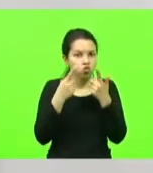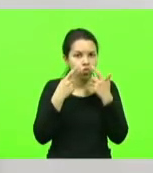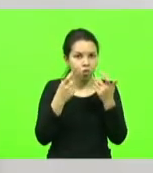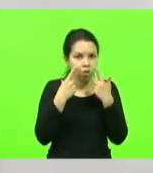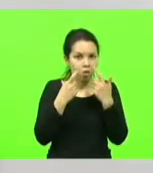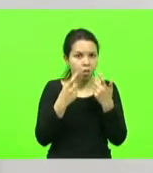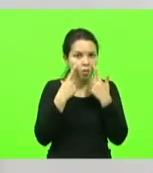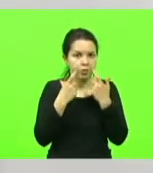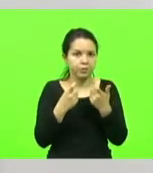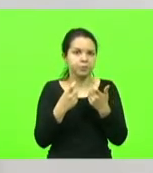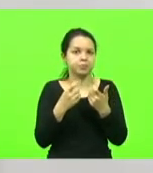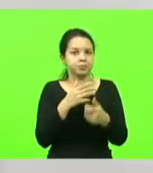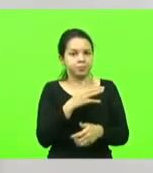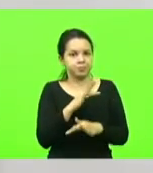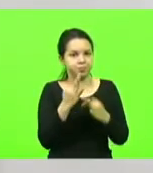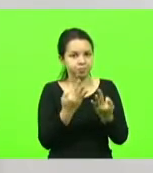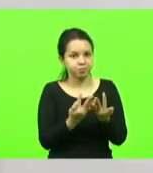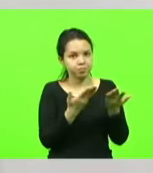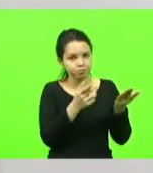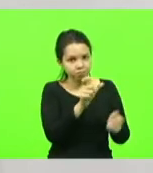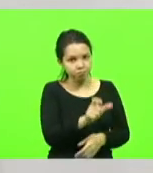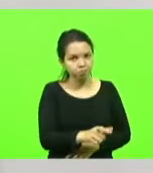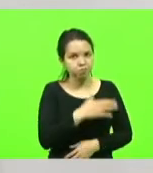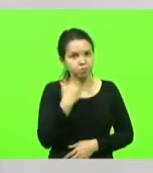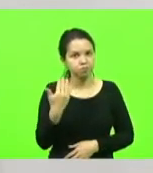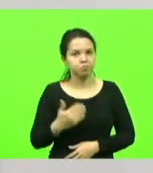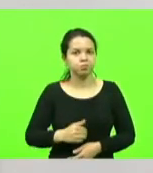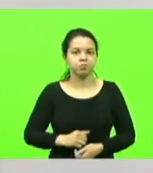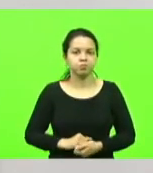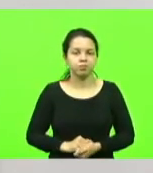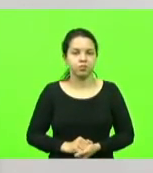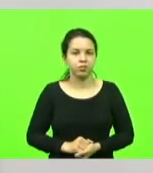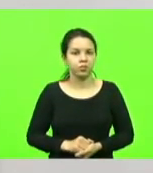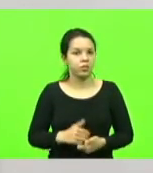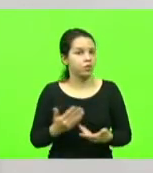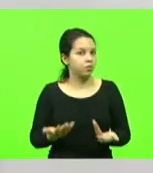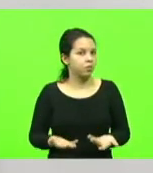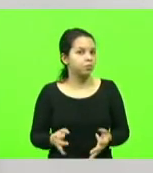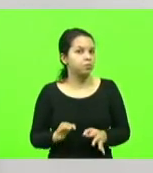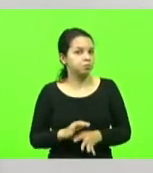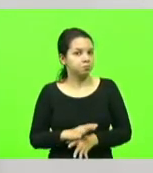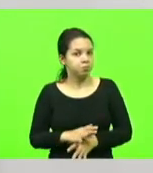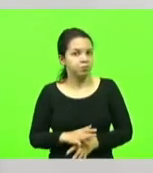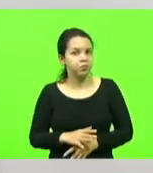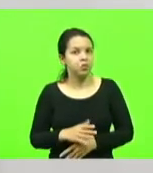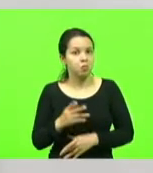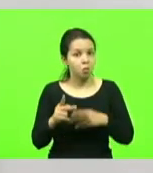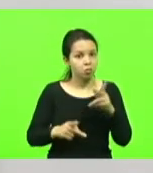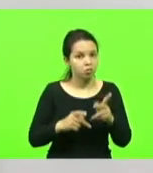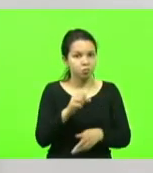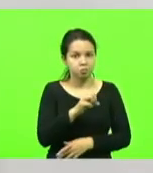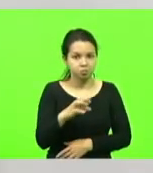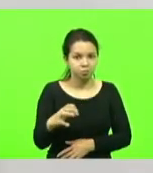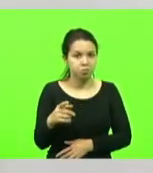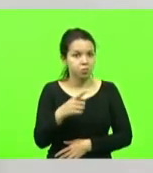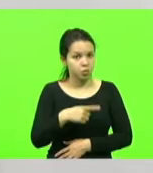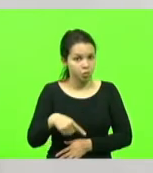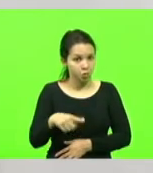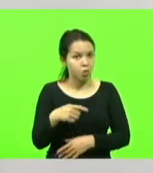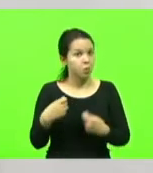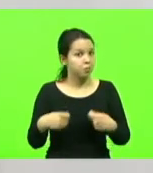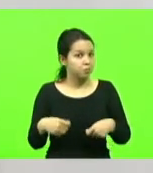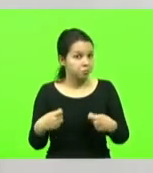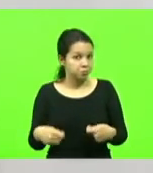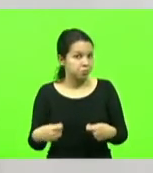por seu familiar morto. E é isso, pessoal, é isso aqui, catarinense, que a gente tem que deparar na nossa